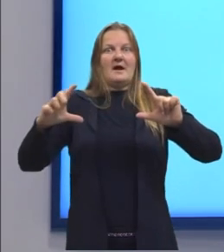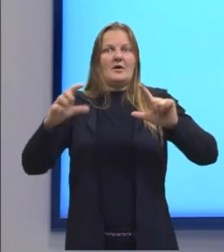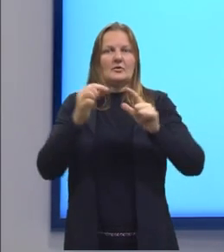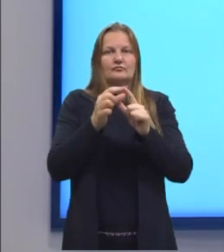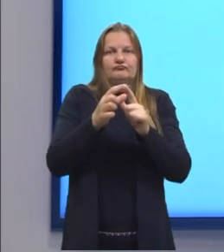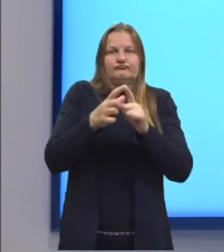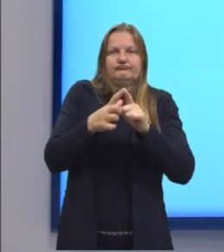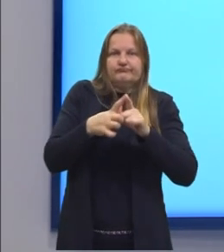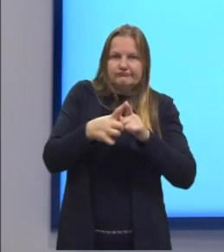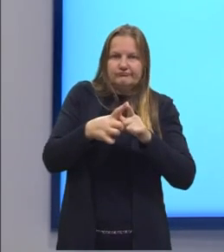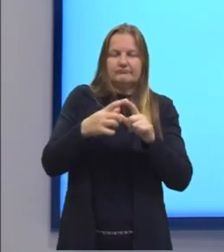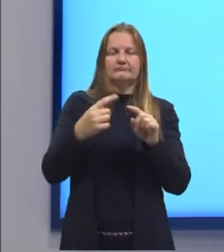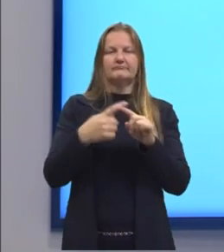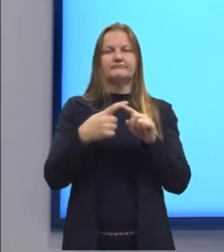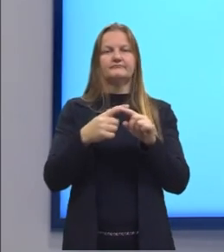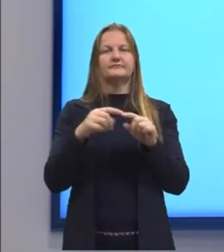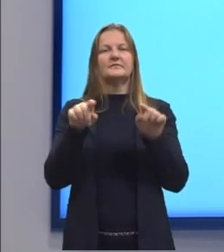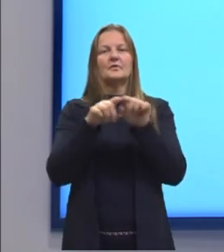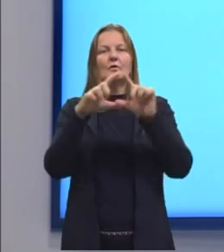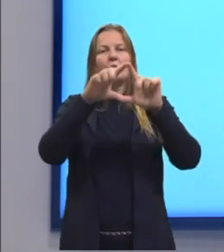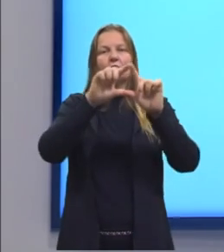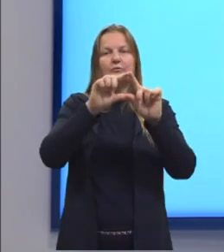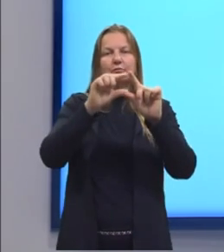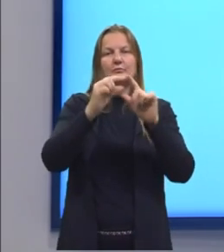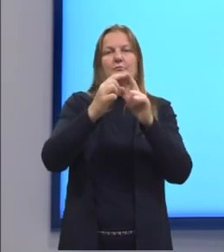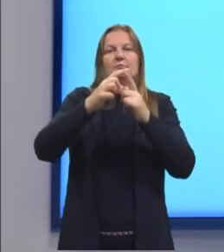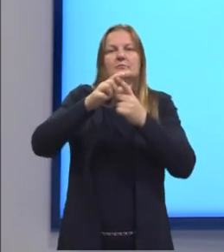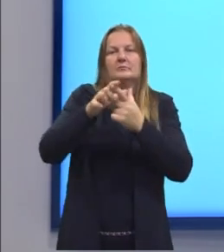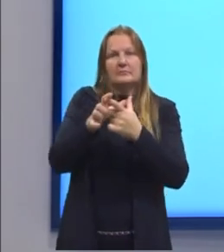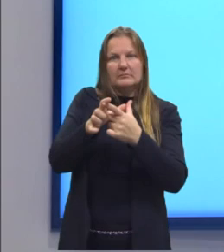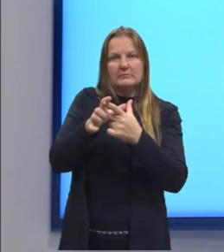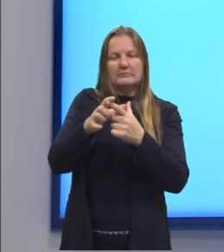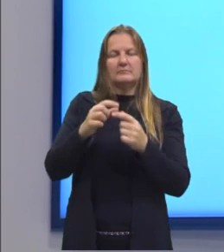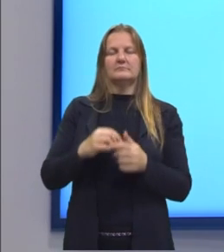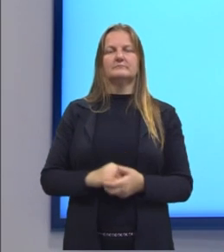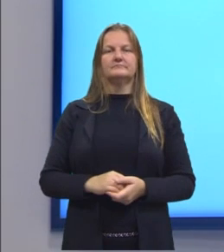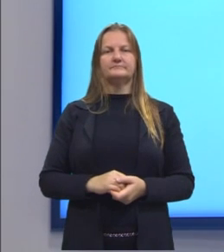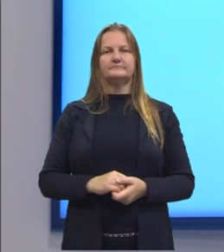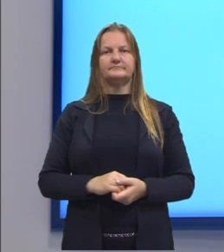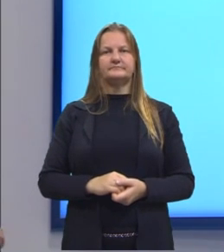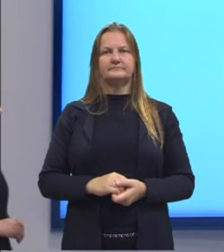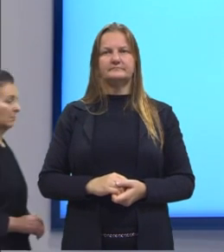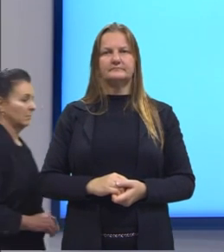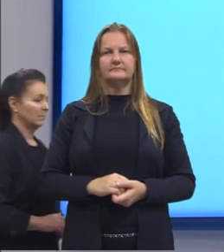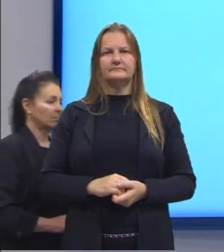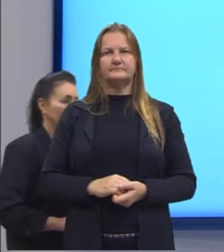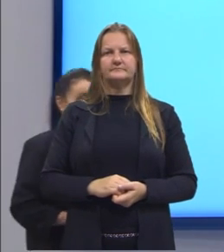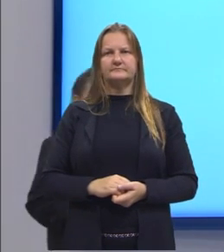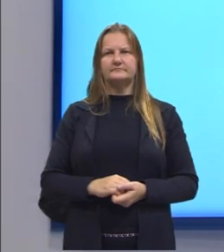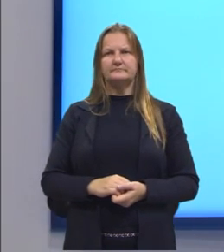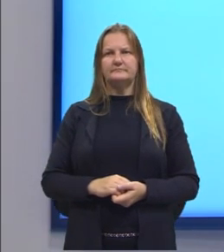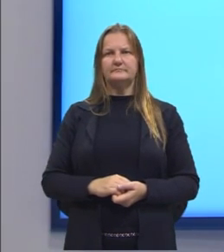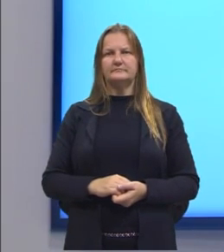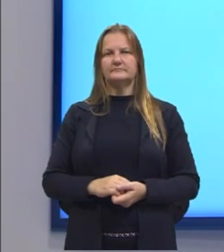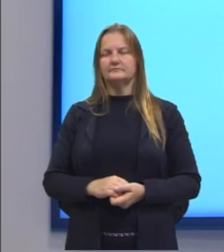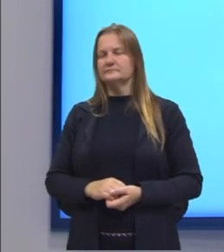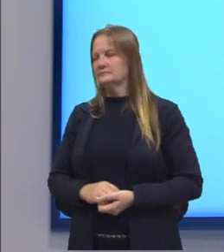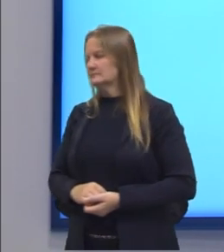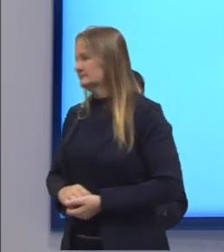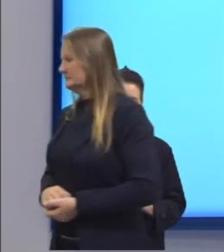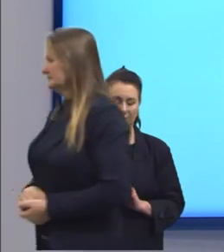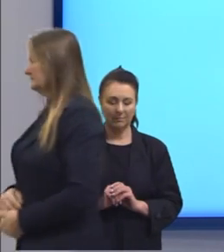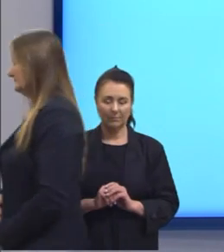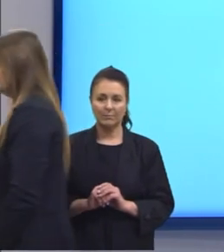no triângulo acutângulo e obtusângulo O cálculo das medidas do triângulo